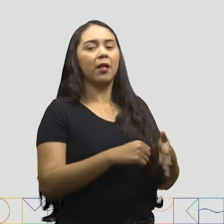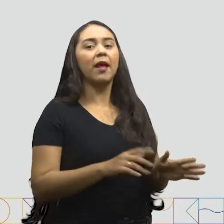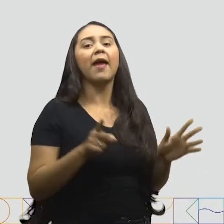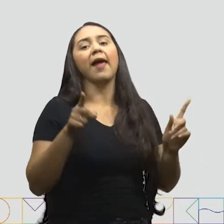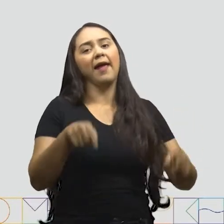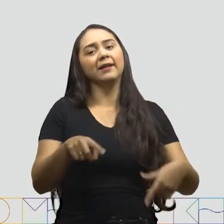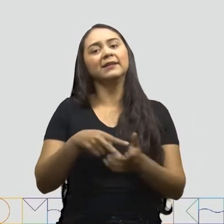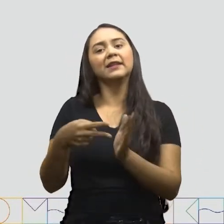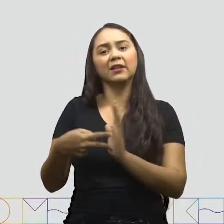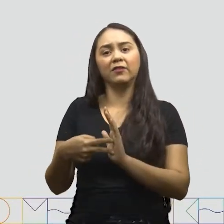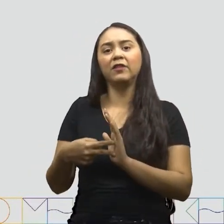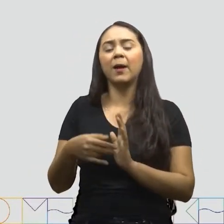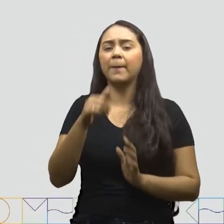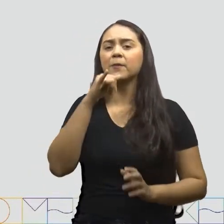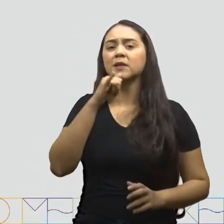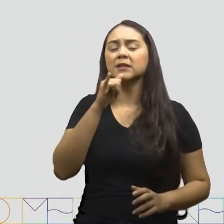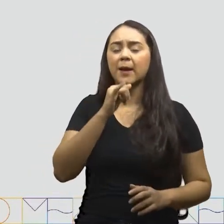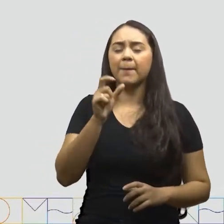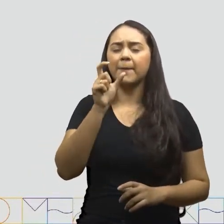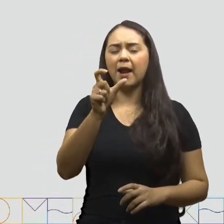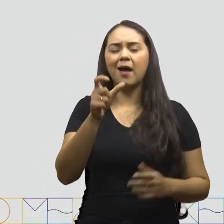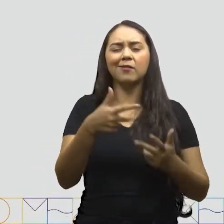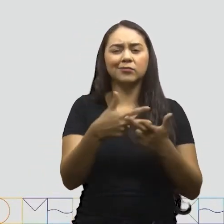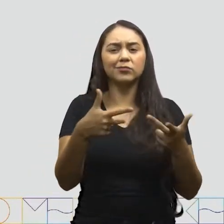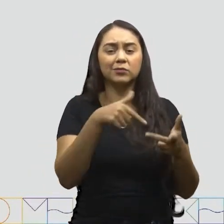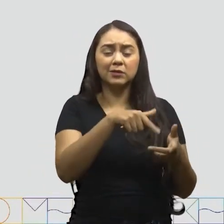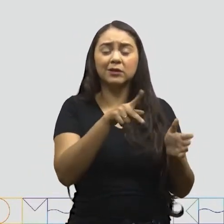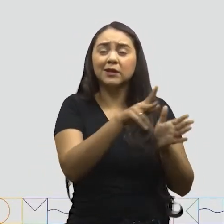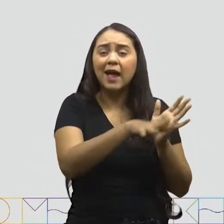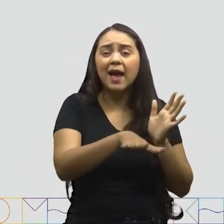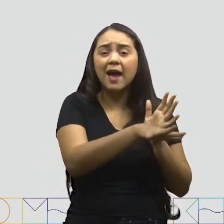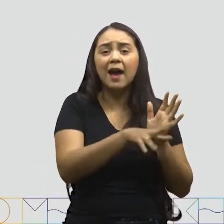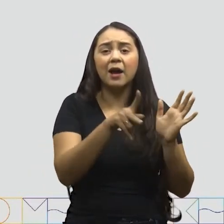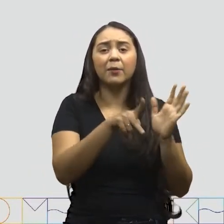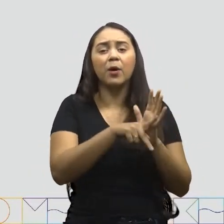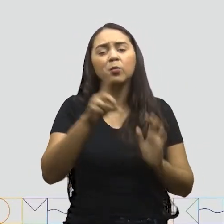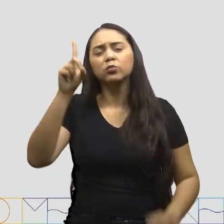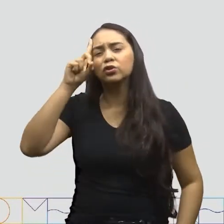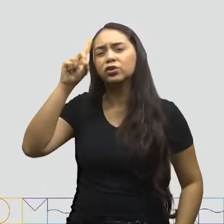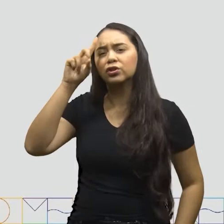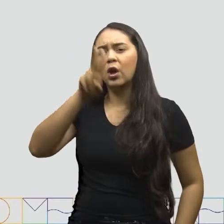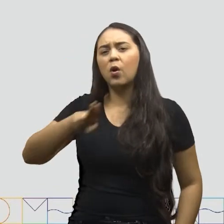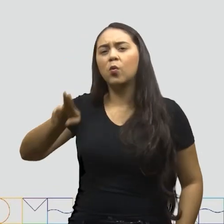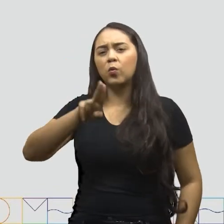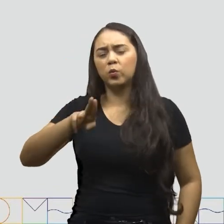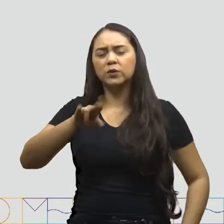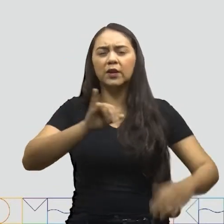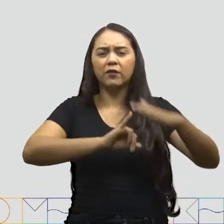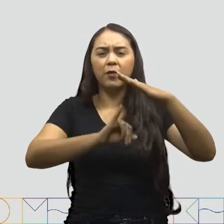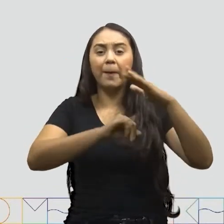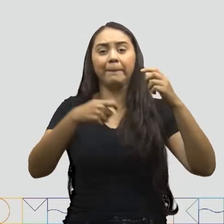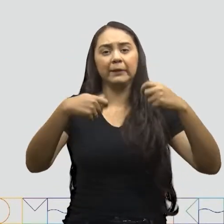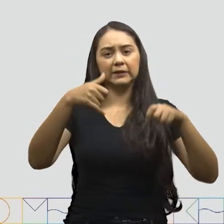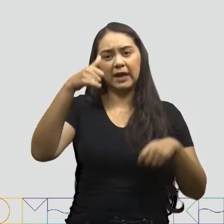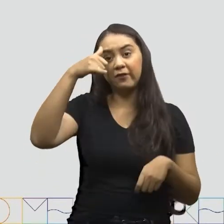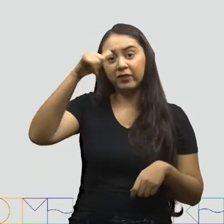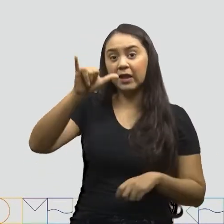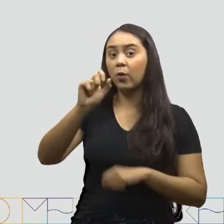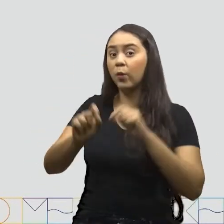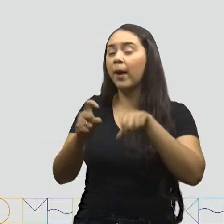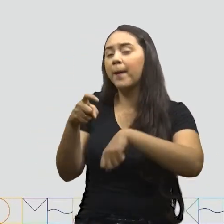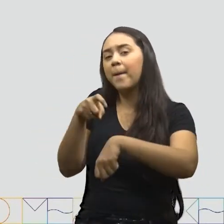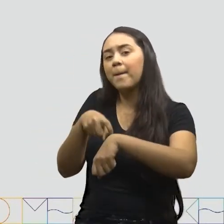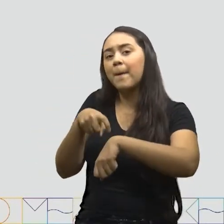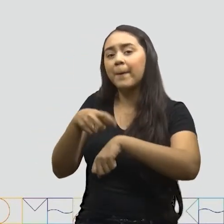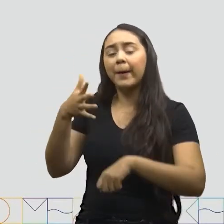quer dizer muito E por isso Ele é uma gíria Então Devemos evitar esse tipo de linguagem